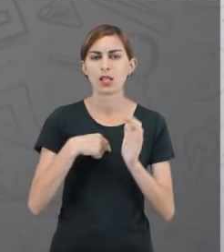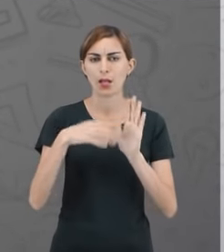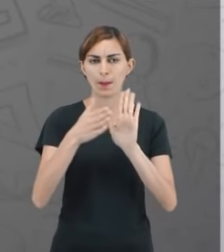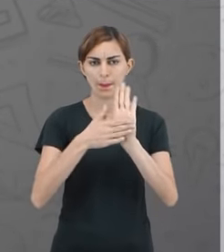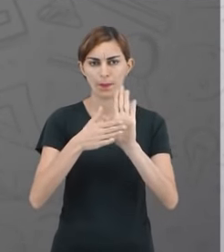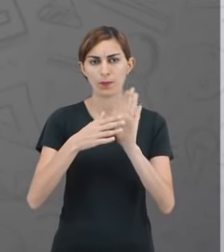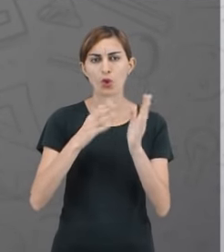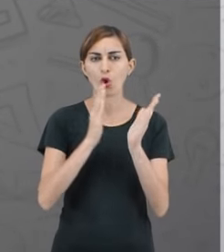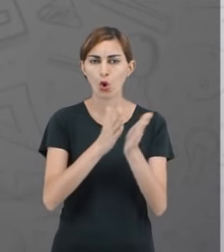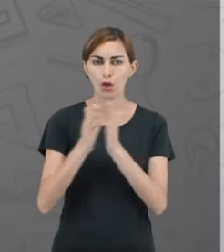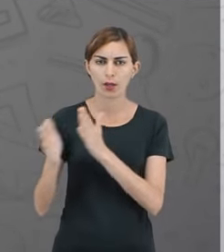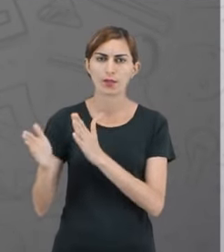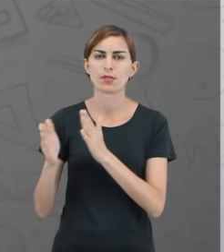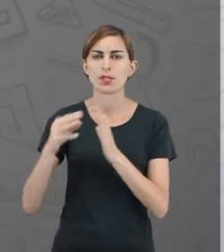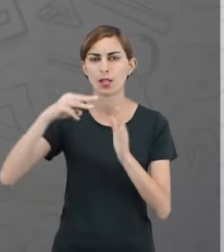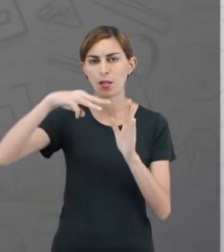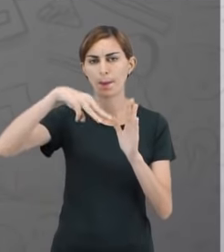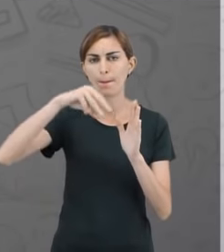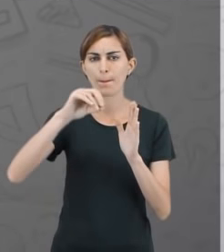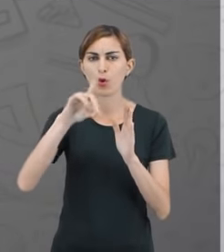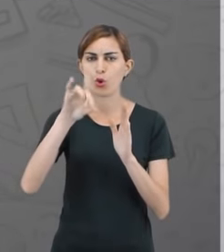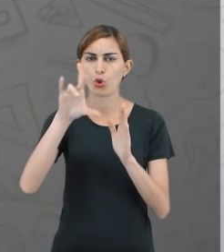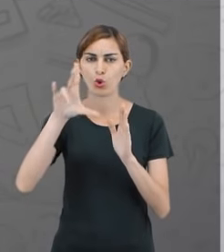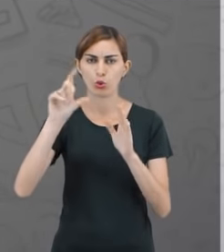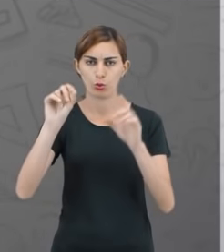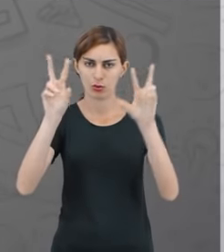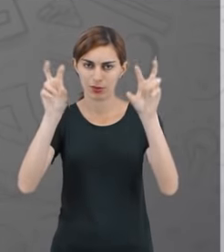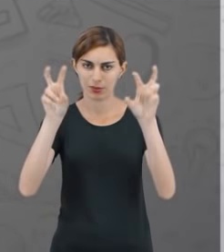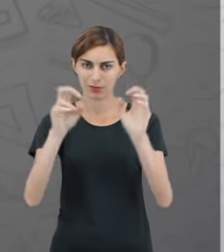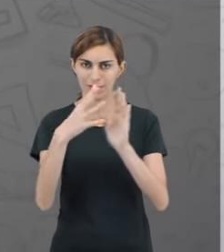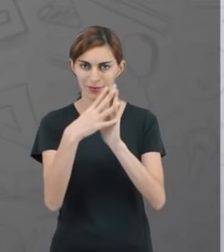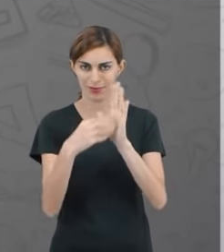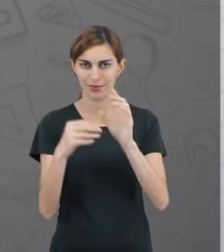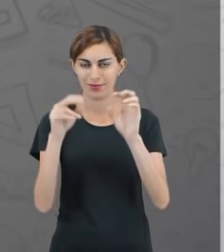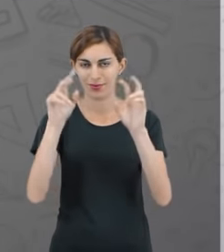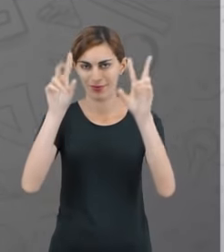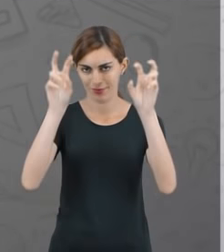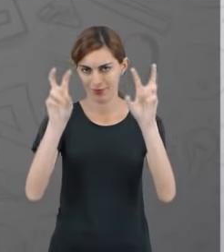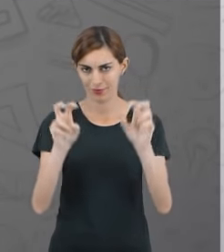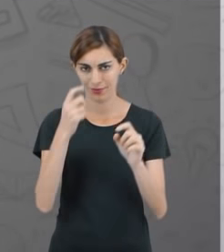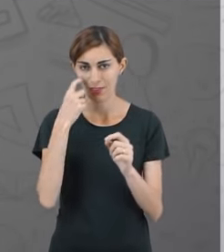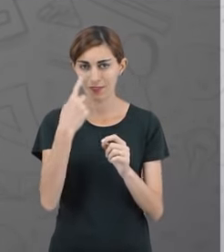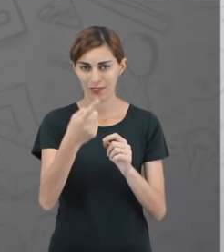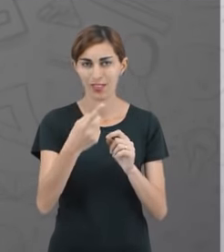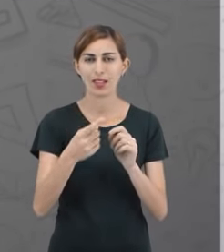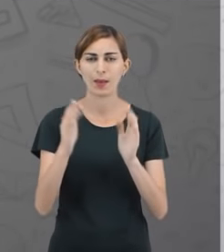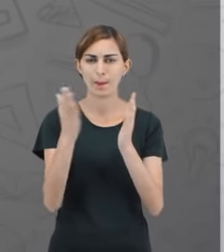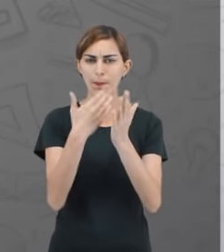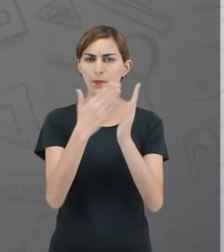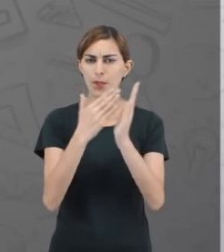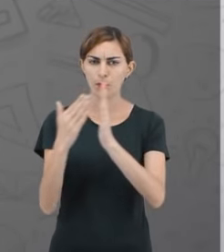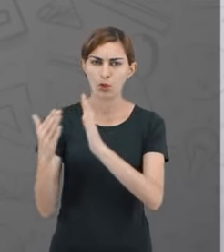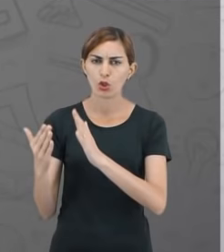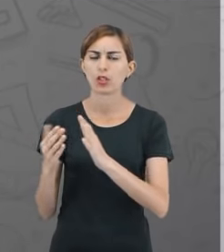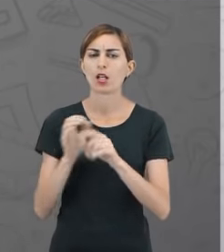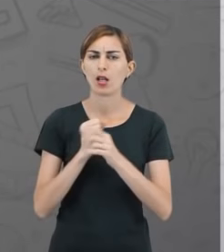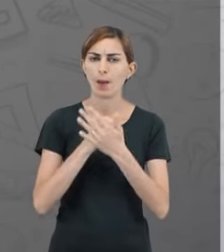matrizes, elas são organizadas em módulos, certo? São módulos temáticos, como você pode ver. Aqui, no caso de biblioteca, a gente tem o